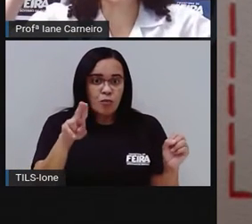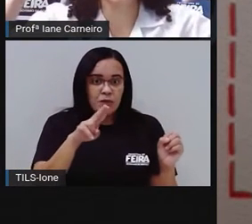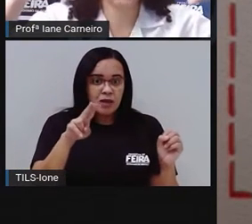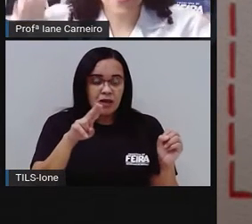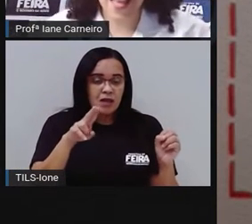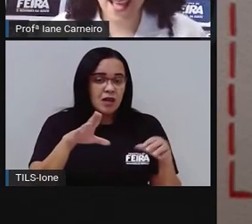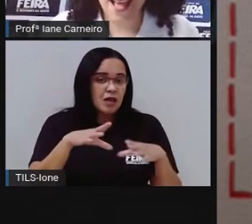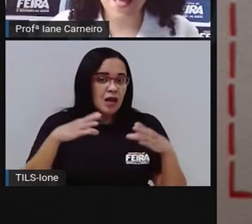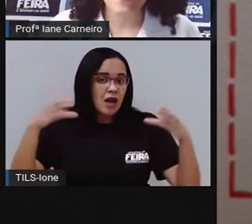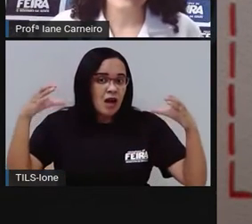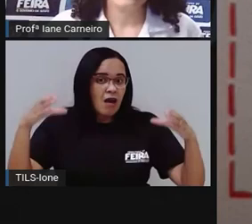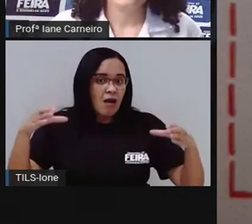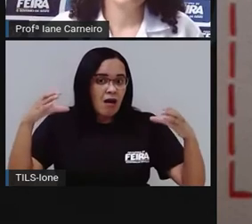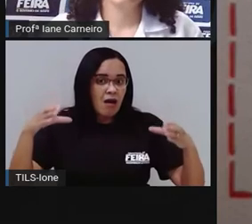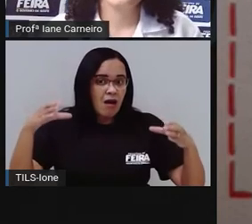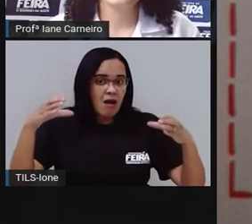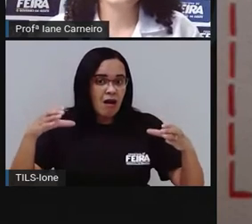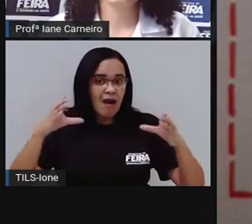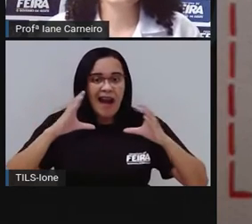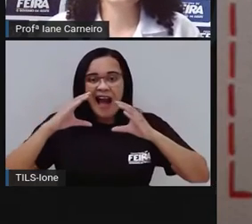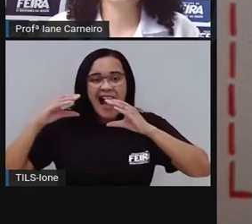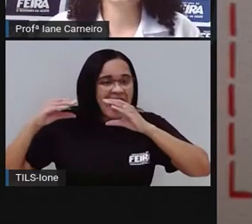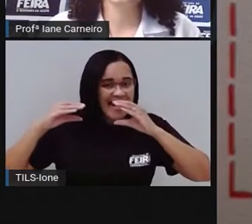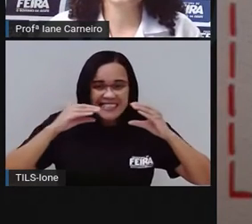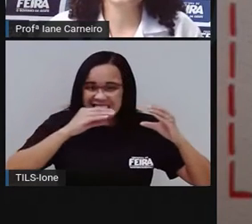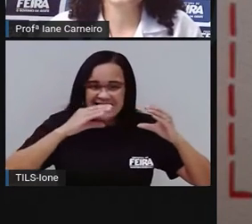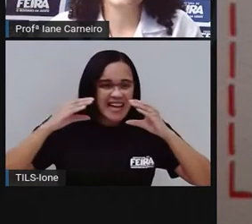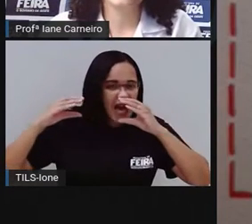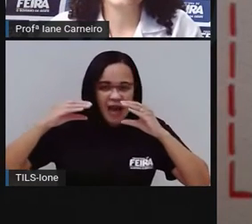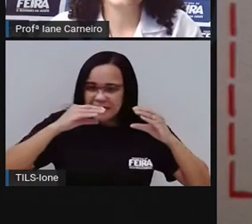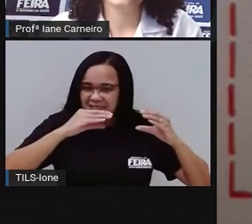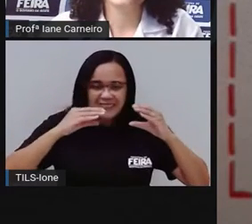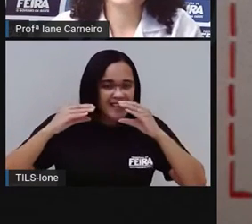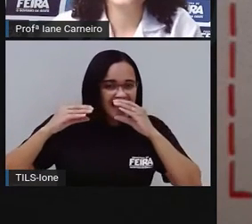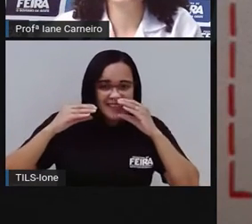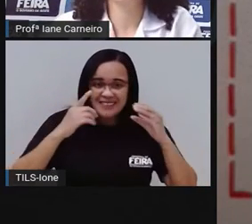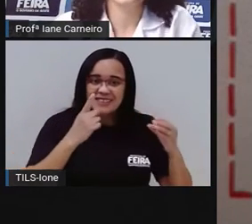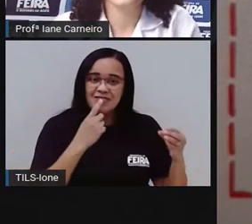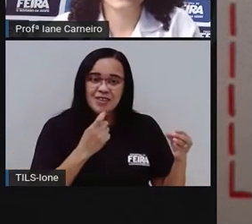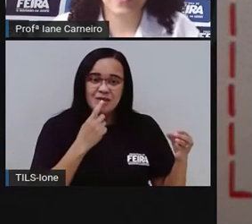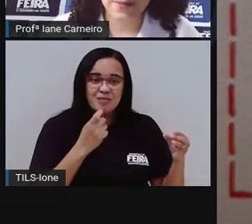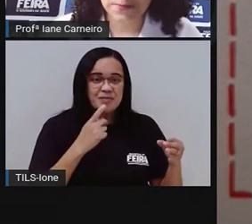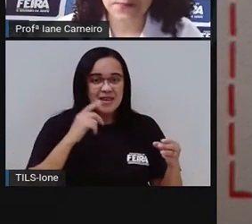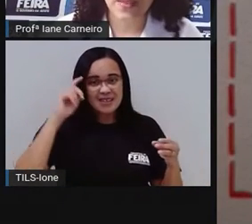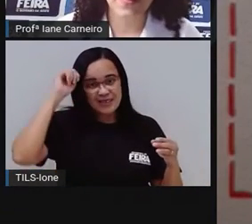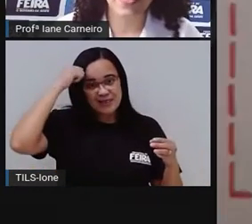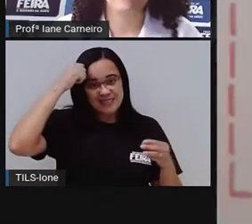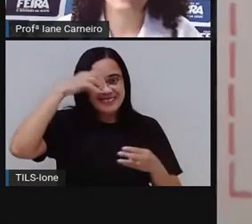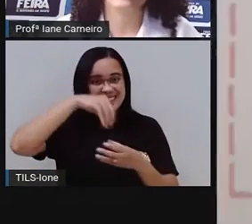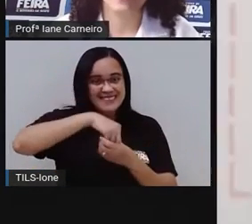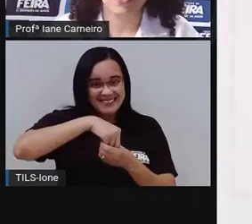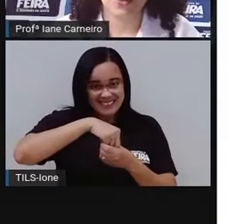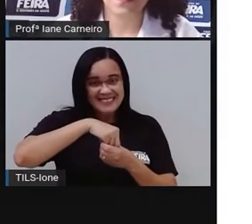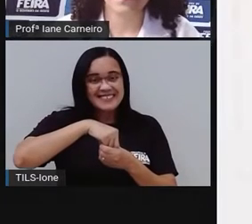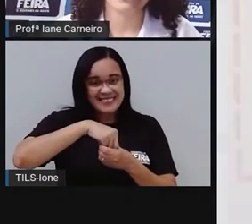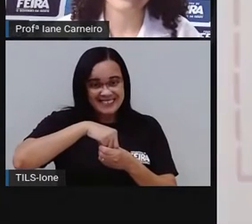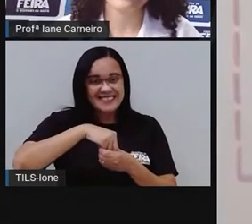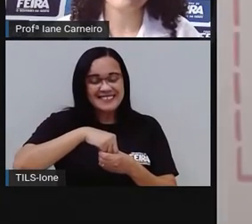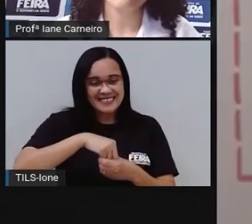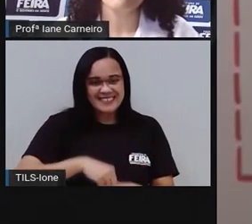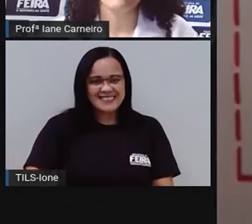grandona. É a... Melancia. Olha ela que deliciosa, né? Bem refrescante.